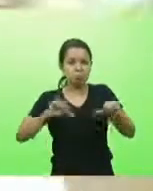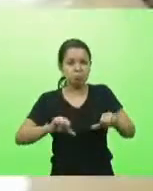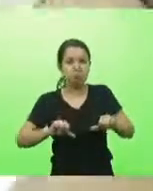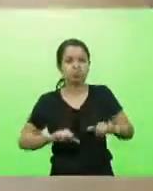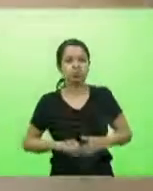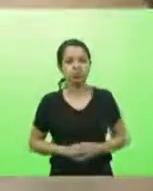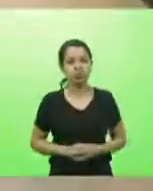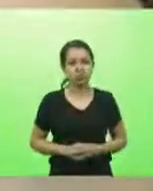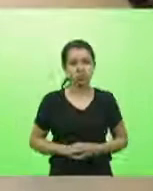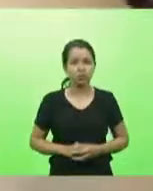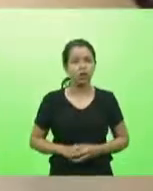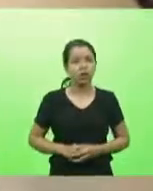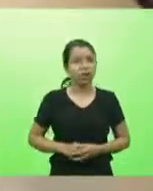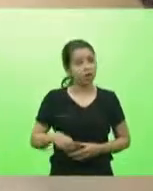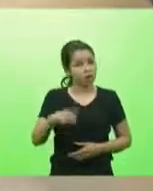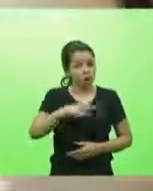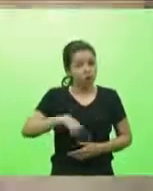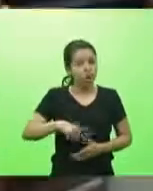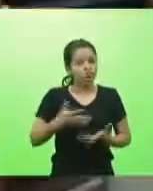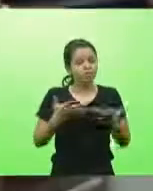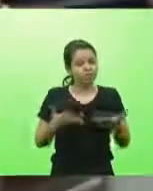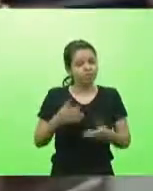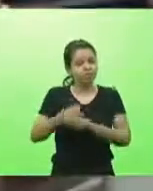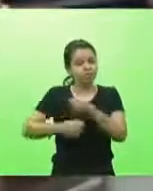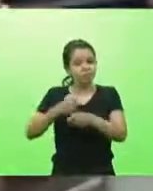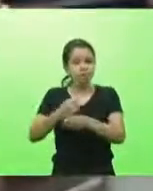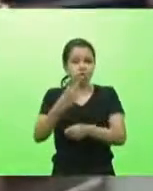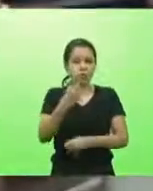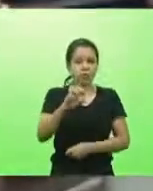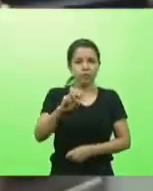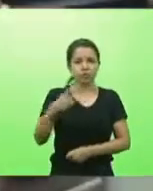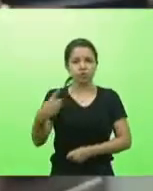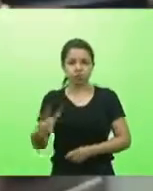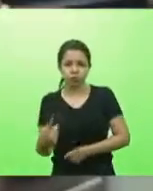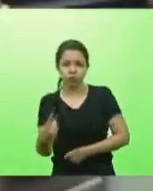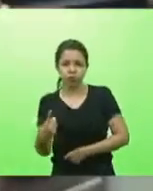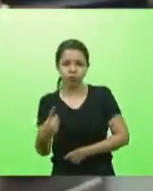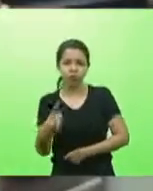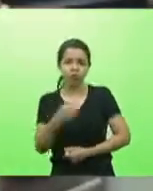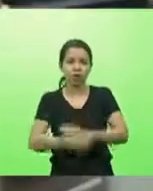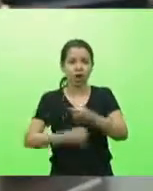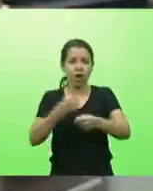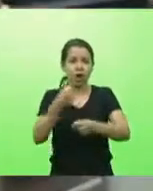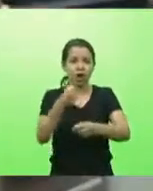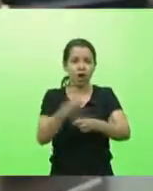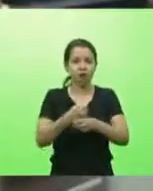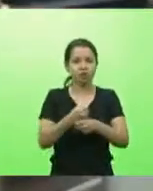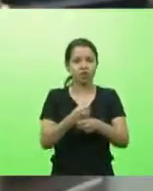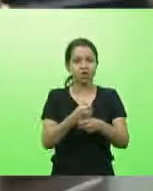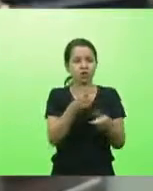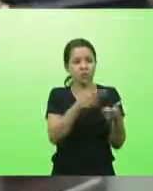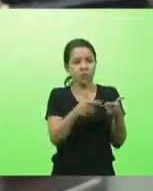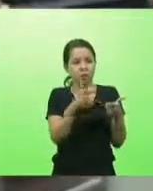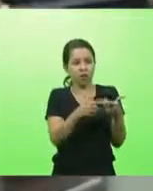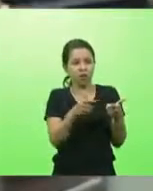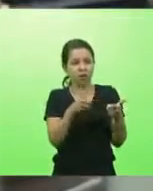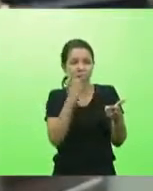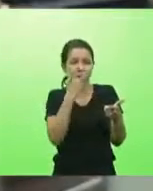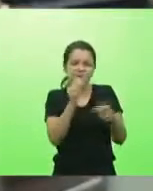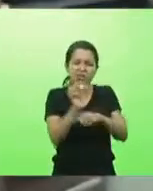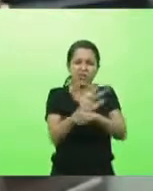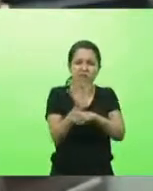colegas em 2021 fosse um ano em que esse filme de terror já teria tido fim